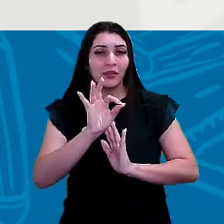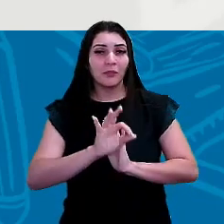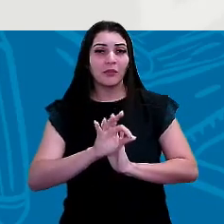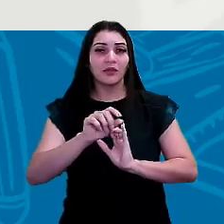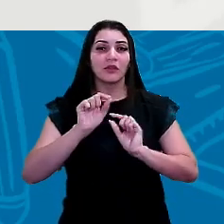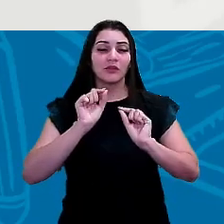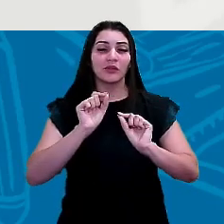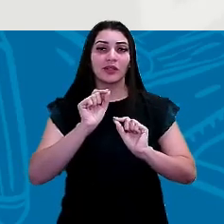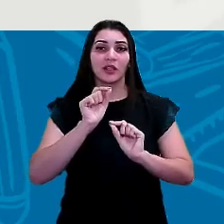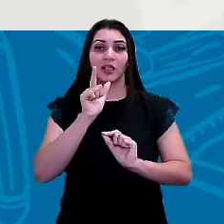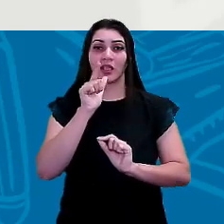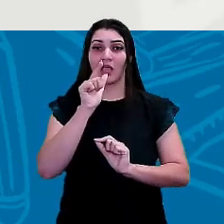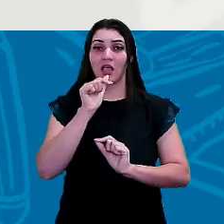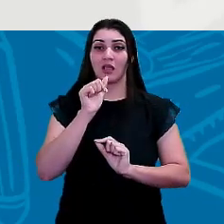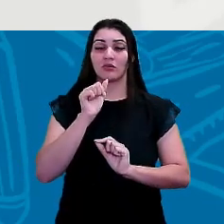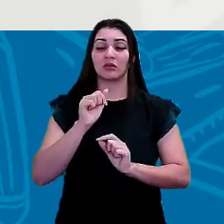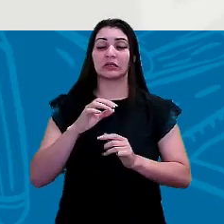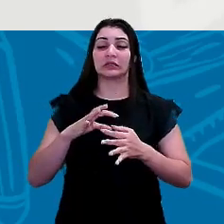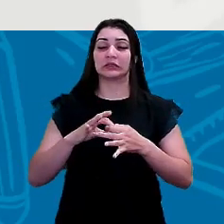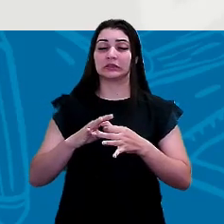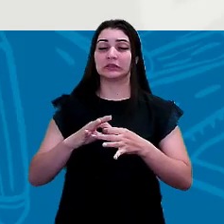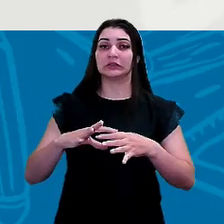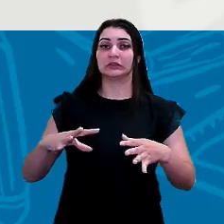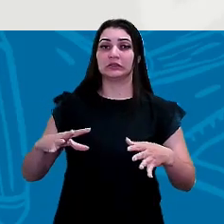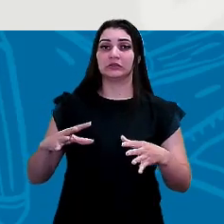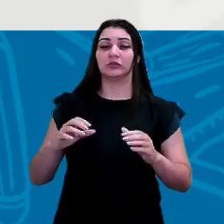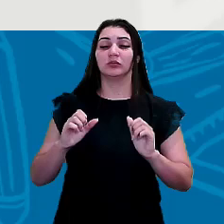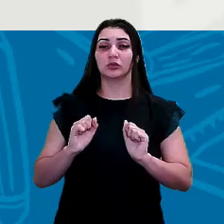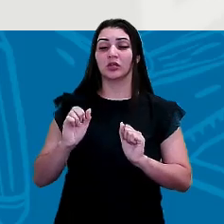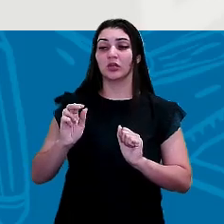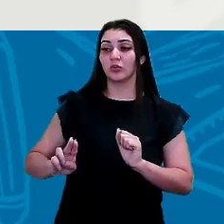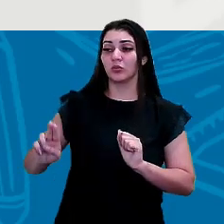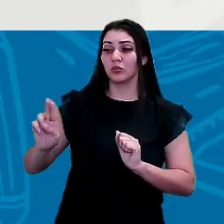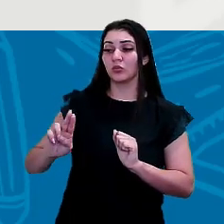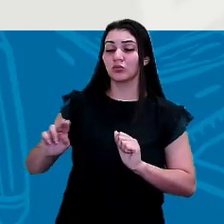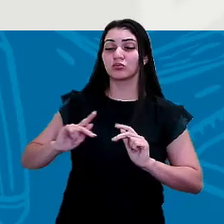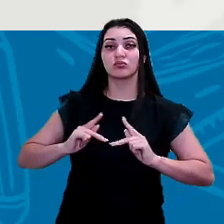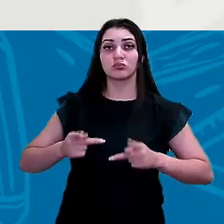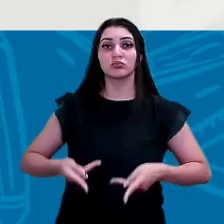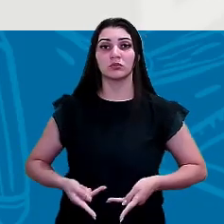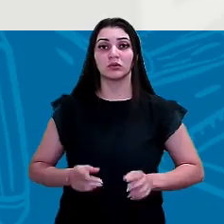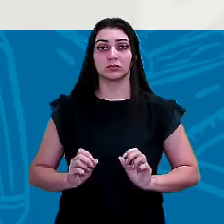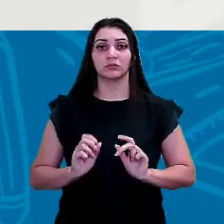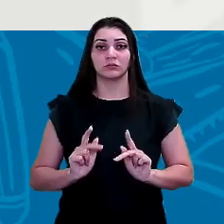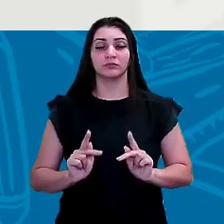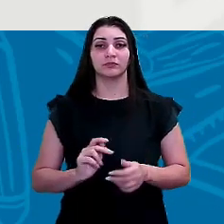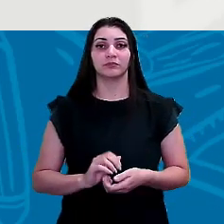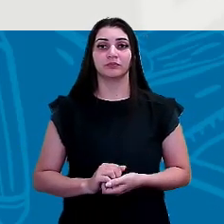potáveis disponíveis para o uso humano, ok?